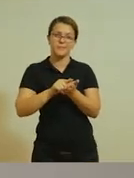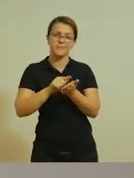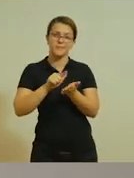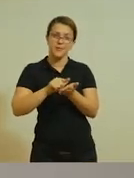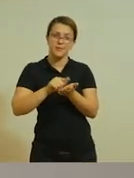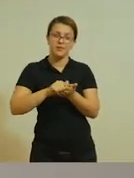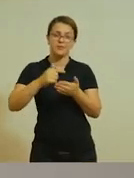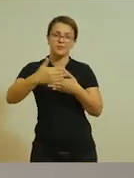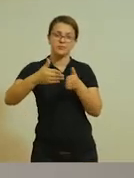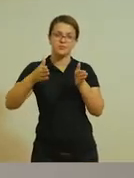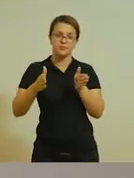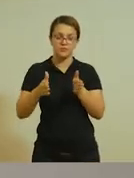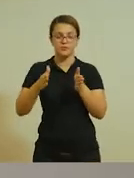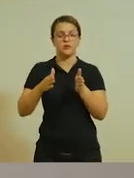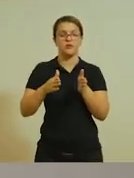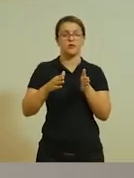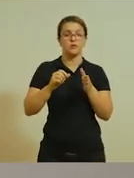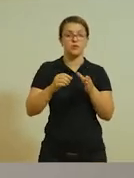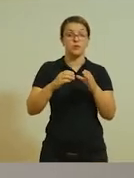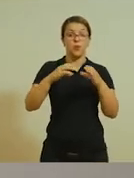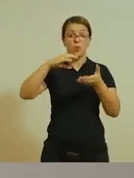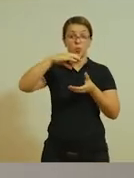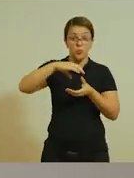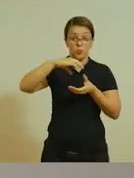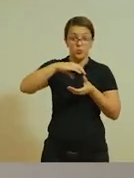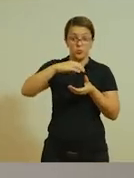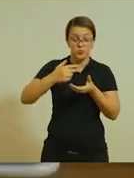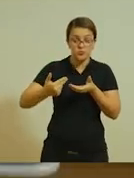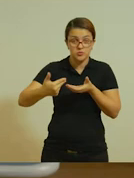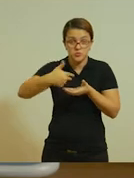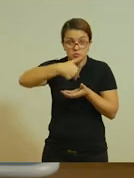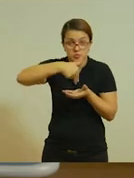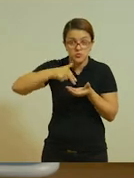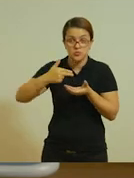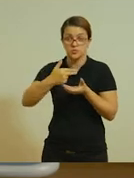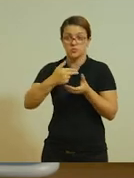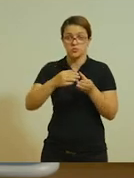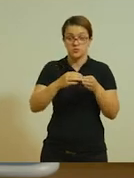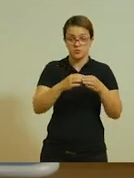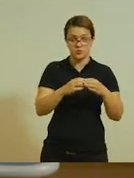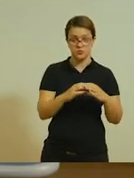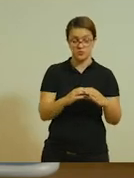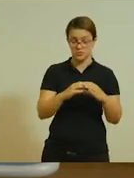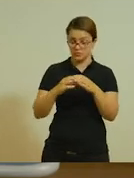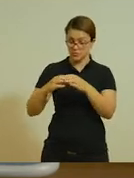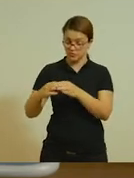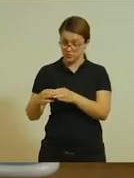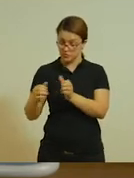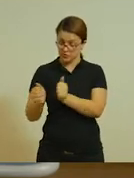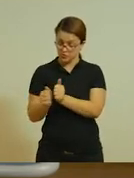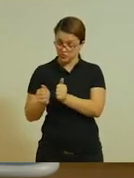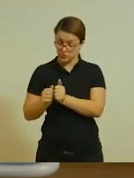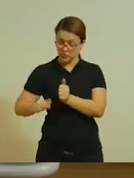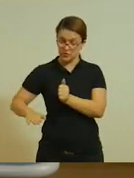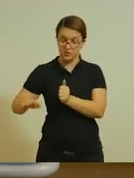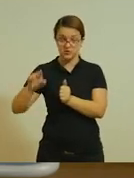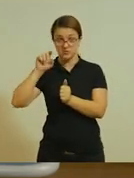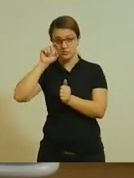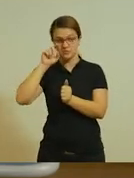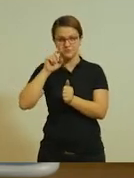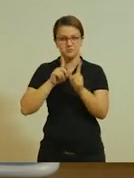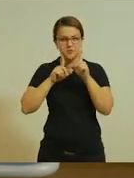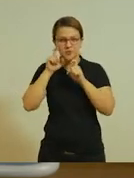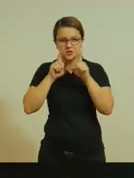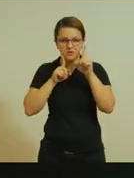seguida, vamos recortar em formato de ovinhos. Depois de recortar, junto com a criança, desenhar algumas